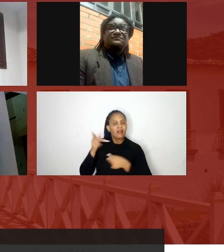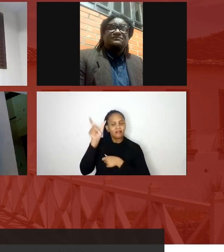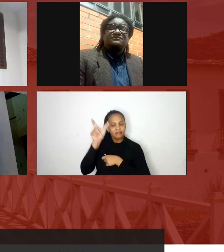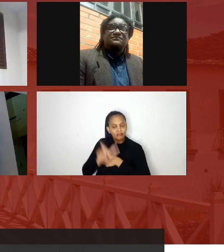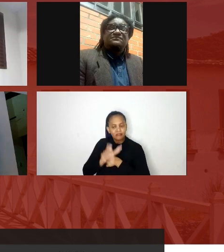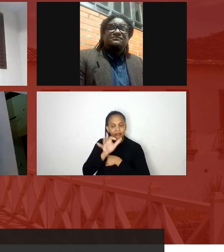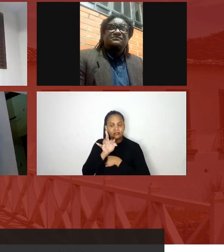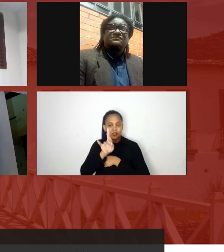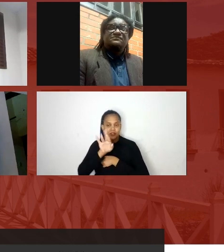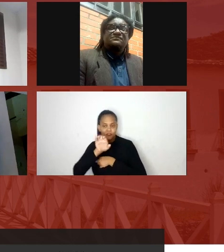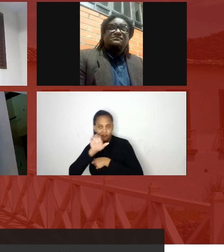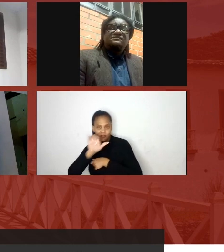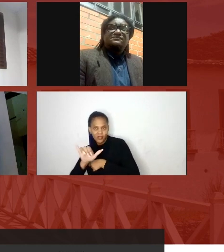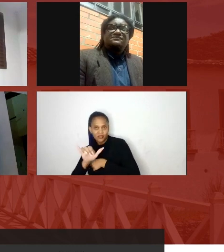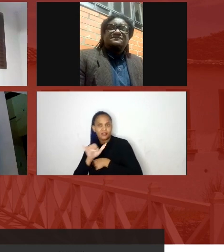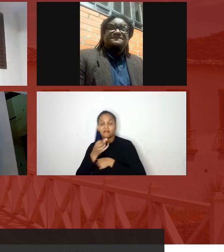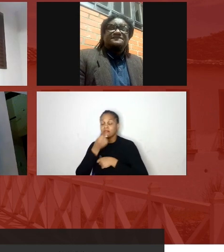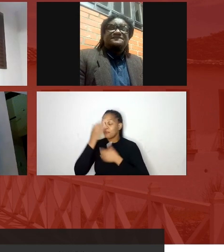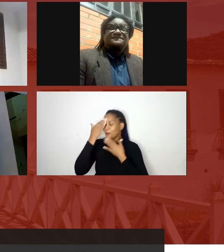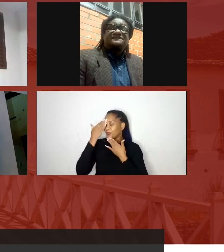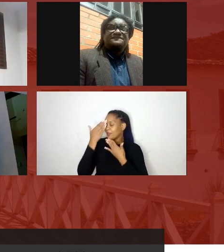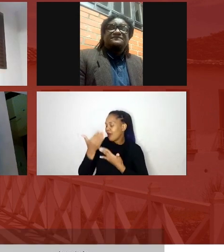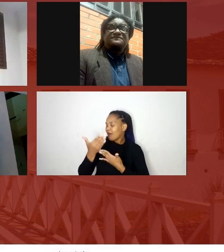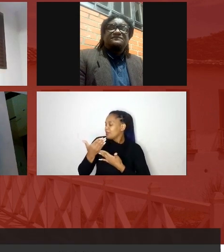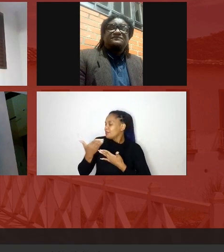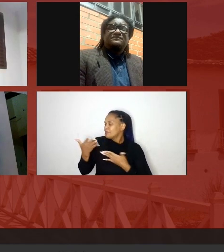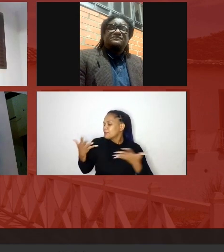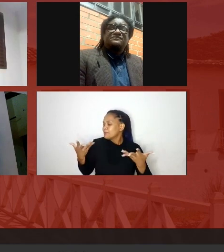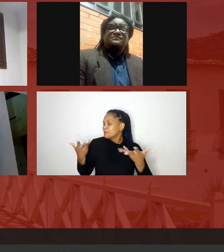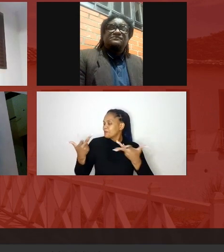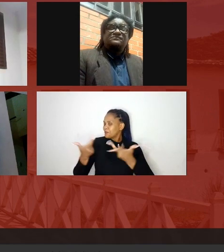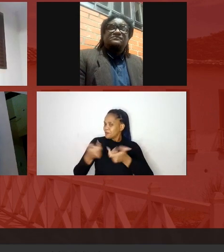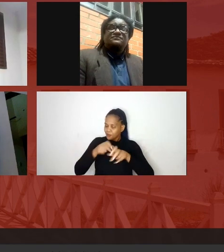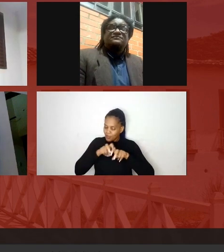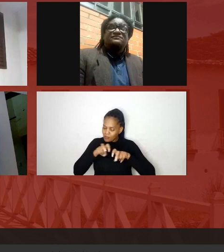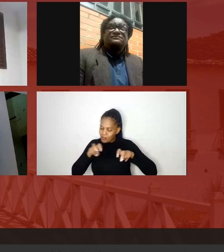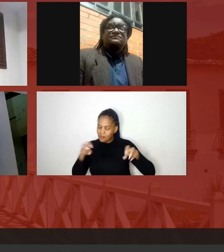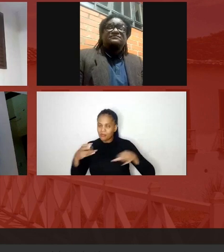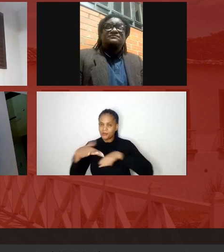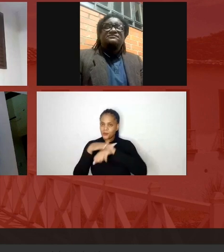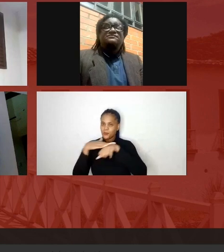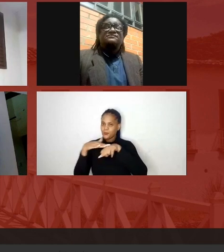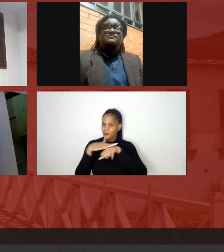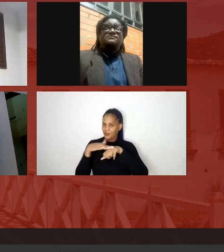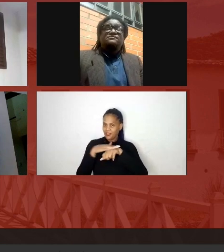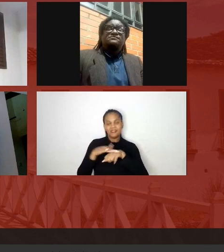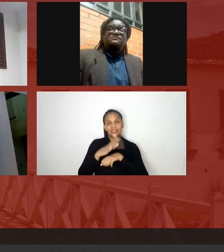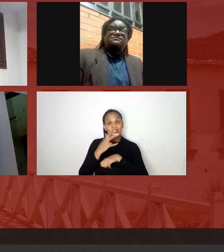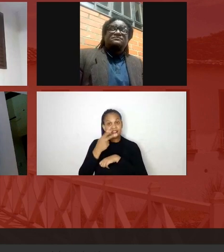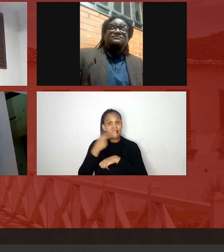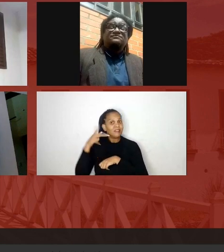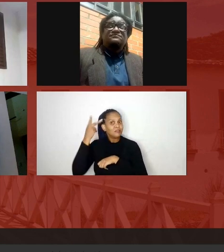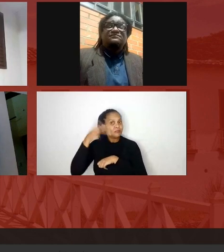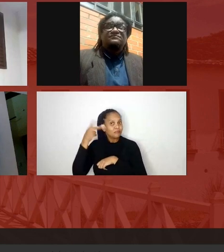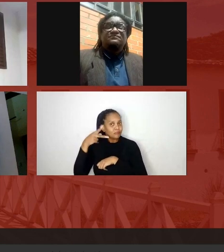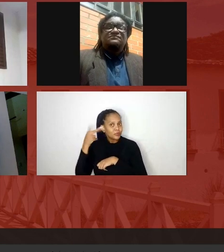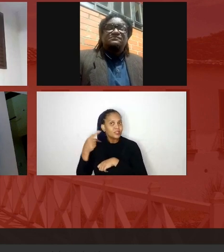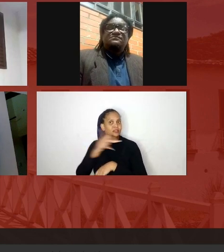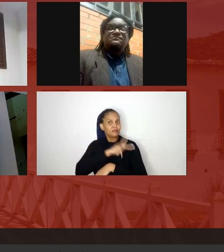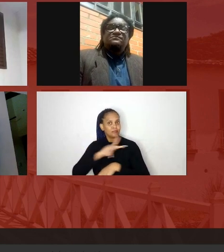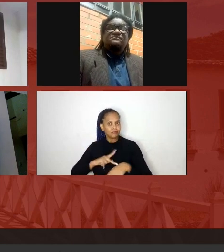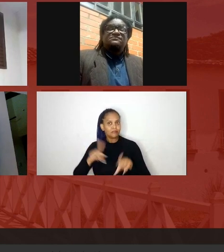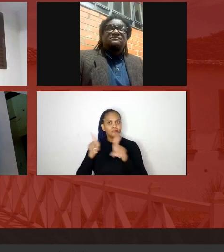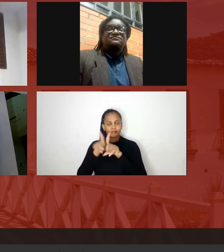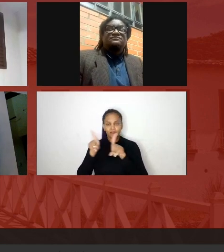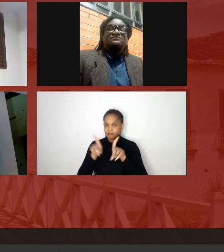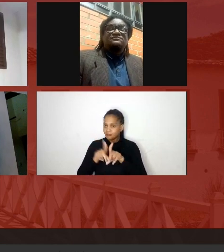de conversa a Zetildes Lima que também diz que a questão realmente é políticas públicas para o apoderamento de